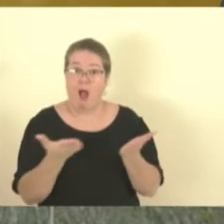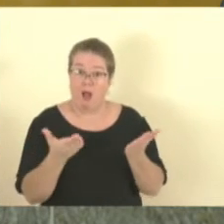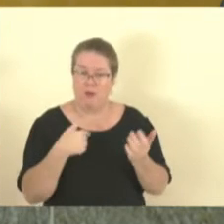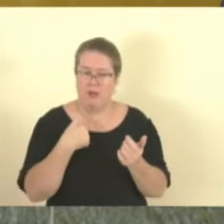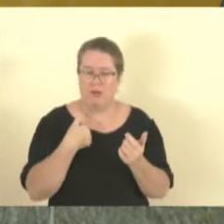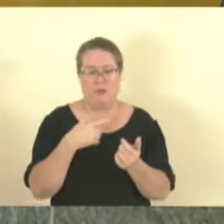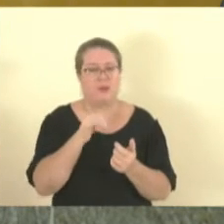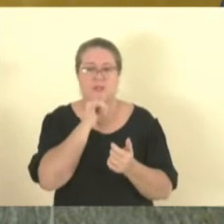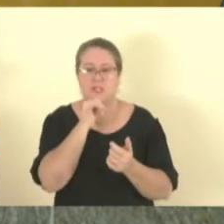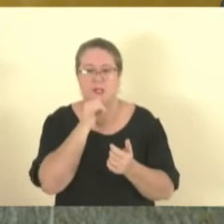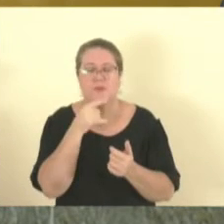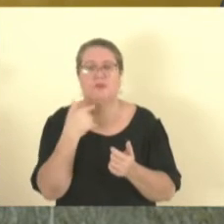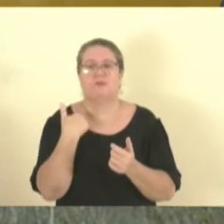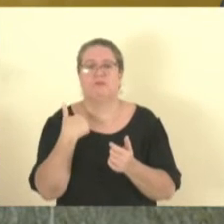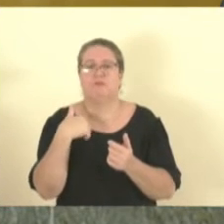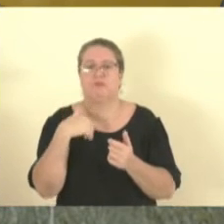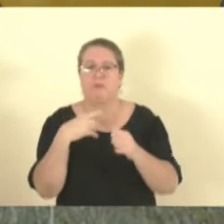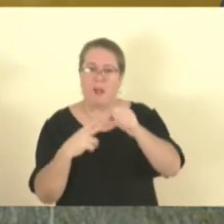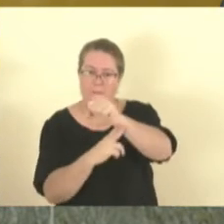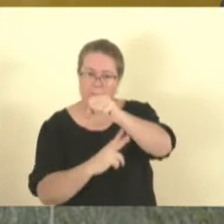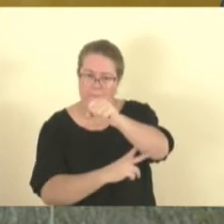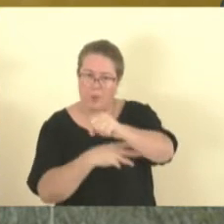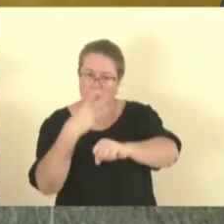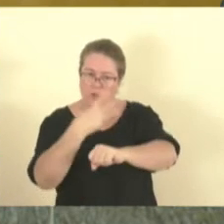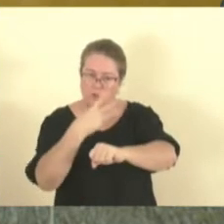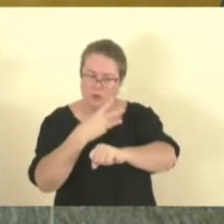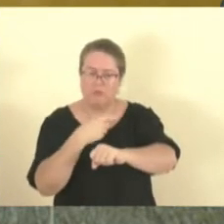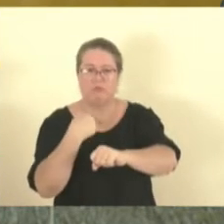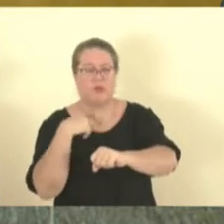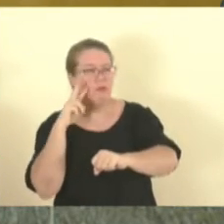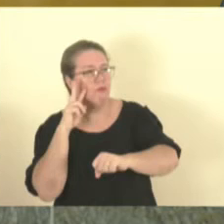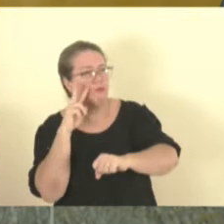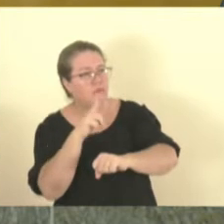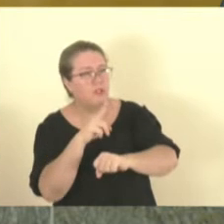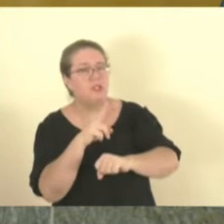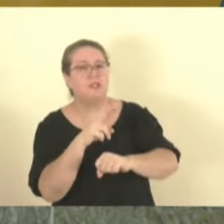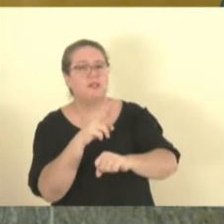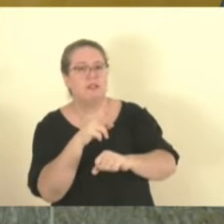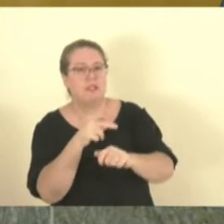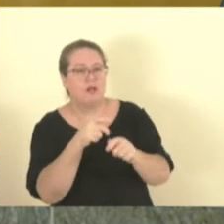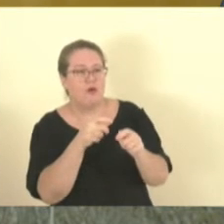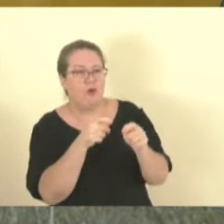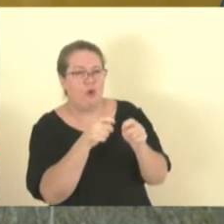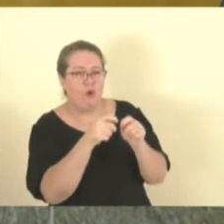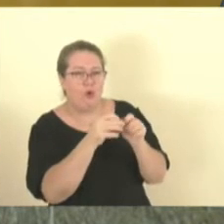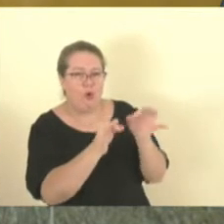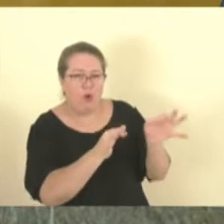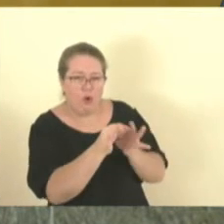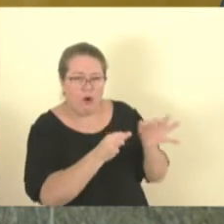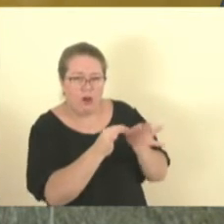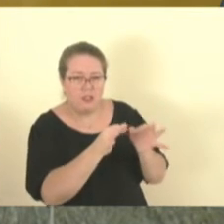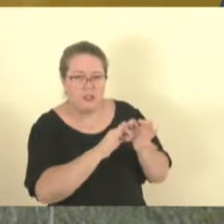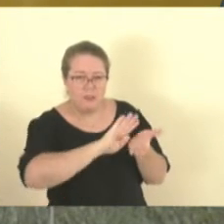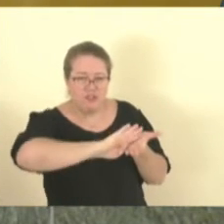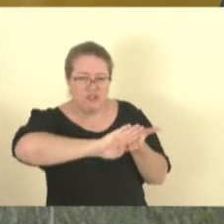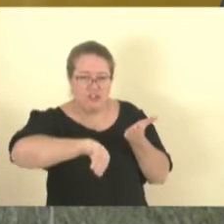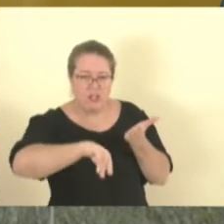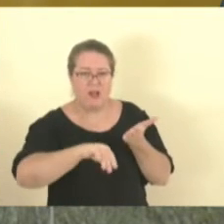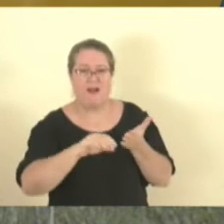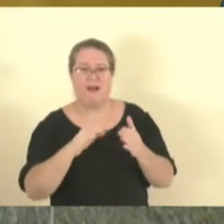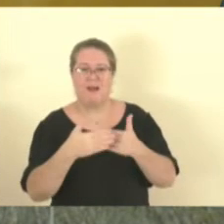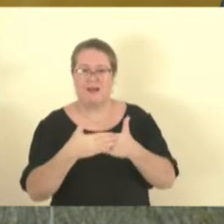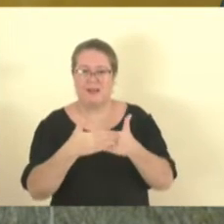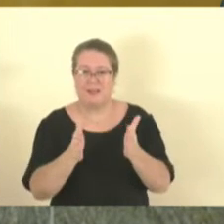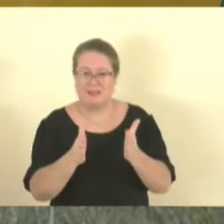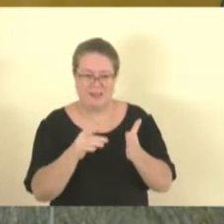já estão montando ali um local adequado para a retirada daquelas cancelas. E